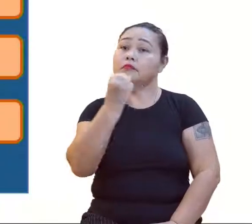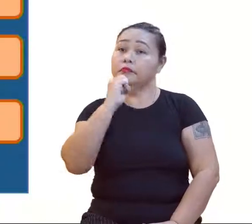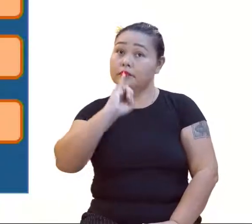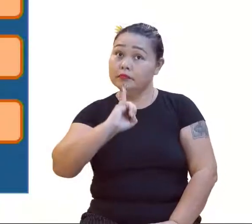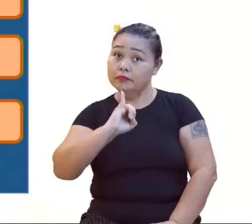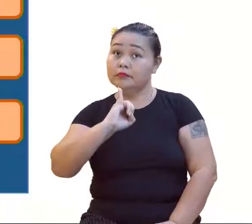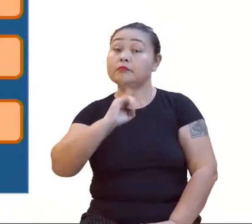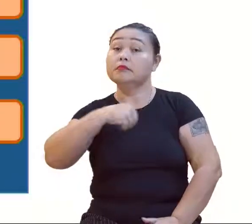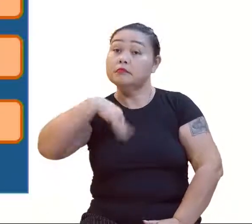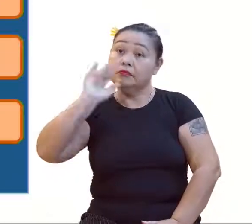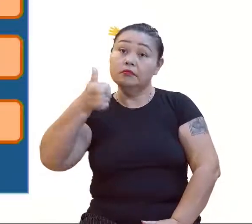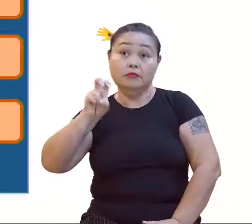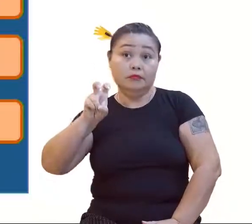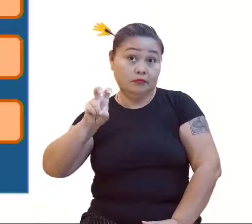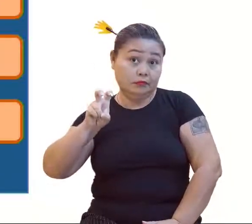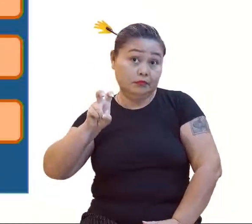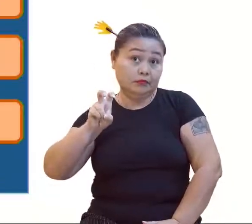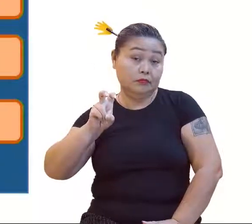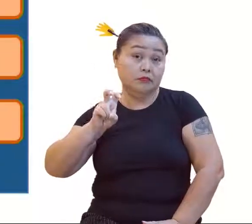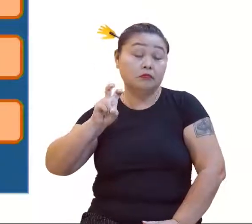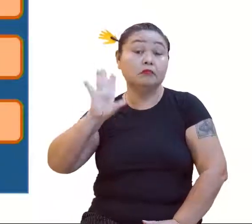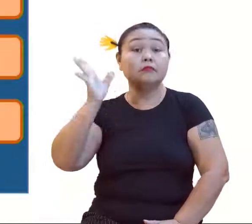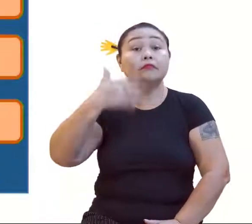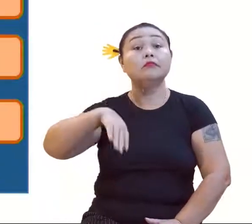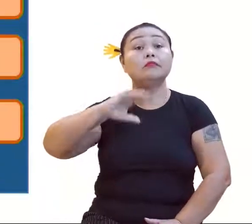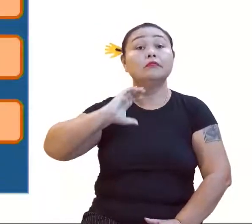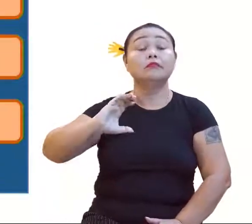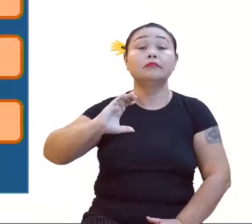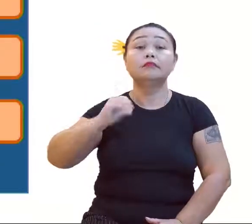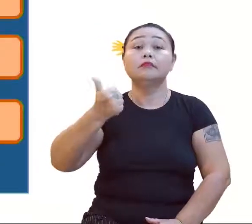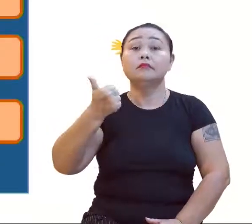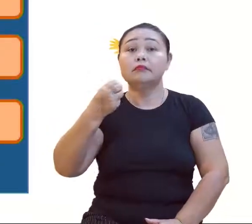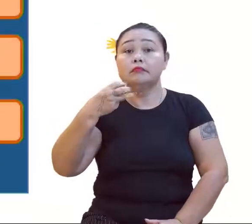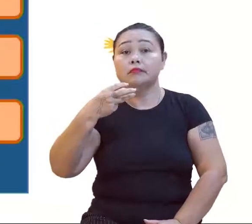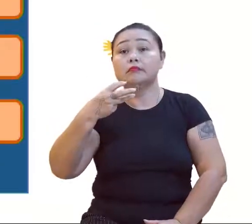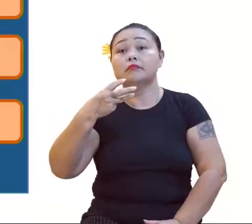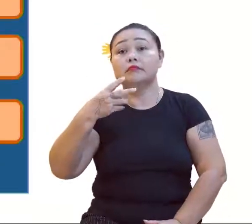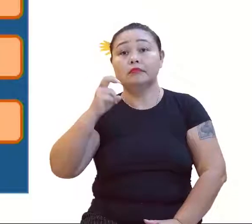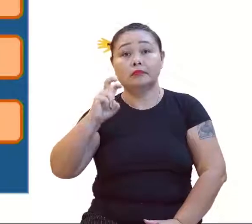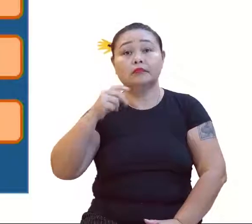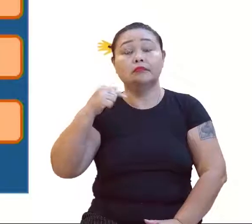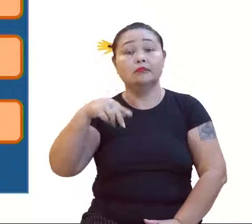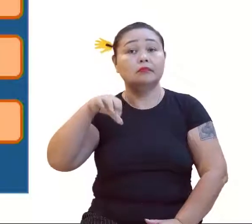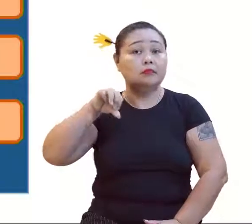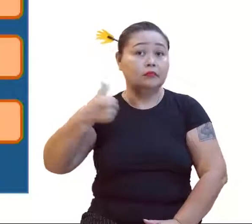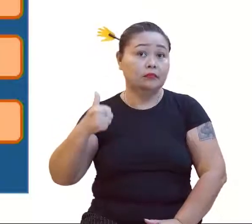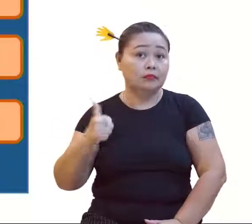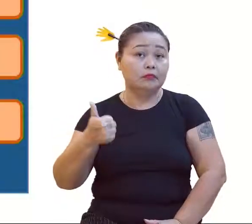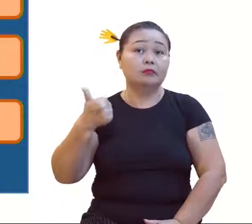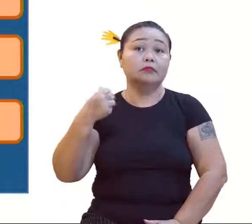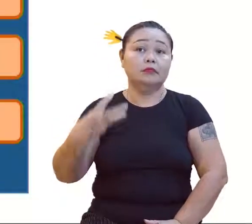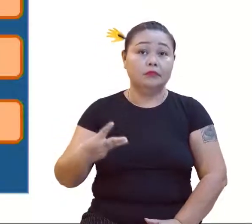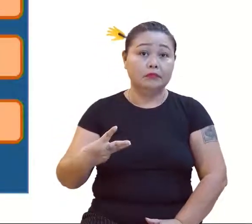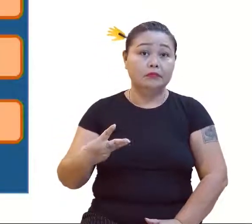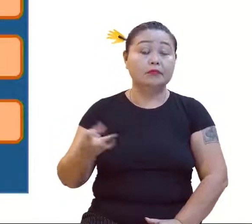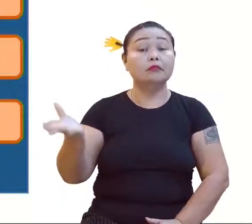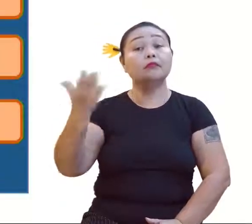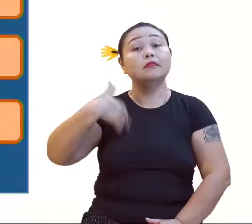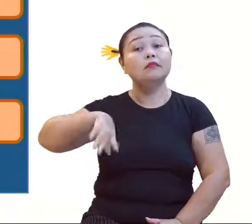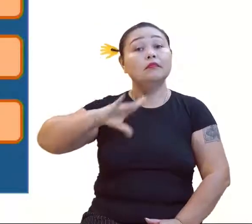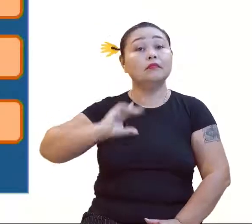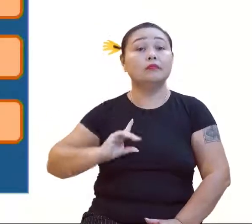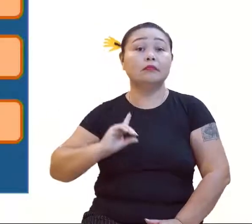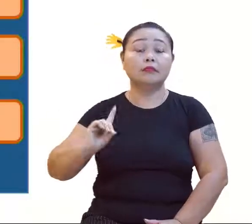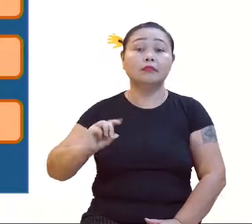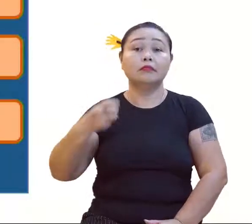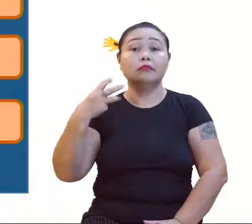ímpares maiores que 15. A letra C, que é 1, 2, 1, 3, 5, 7, 9, 11, 13. Ou a